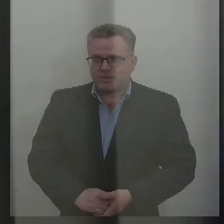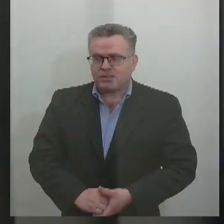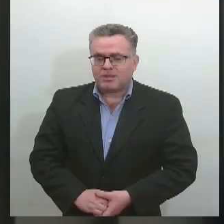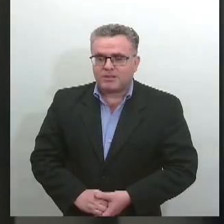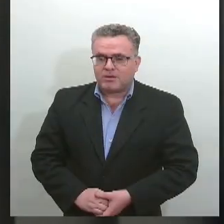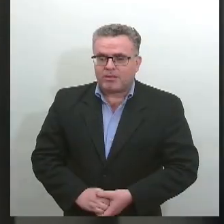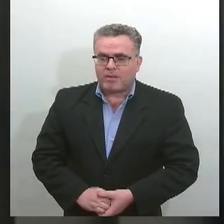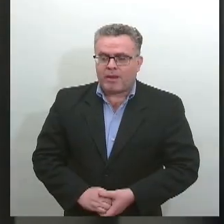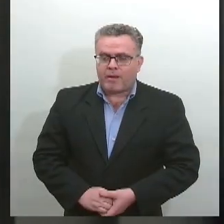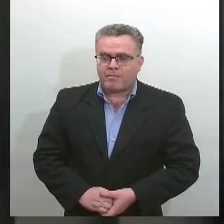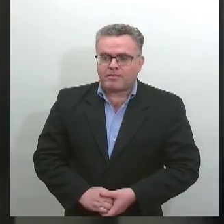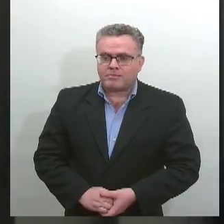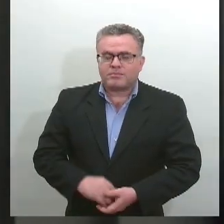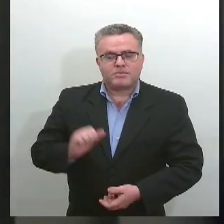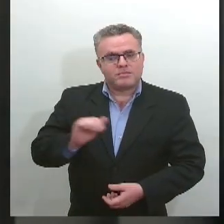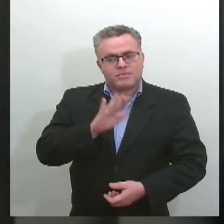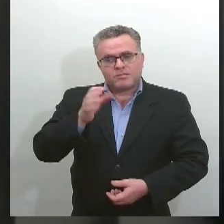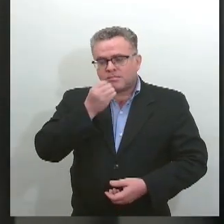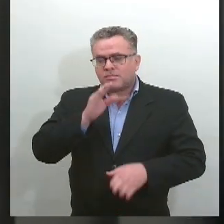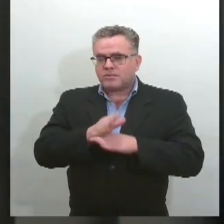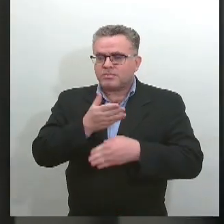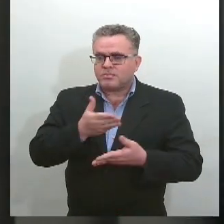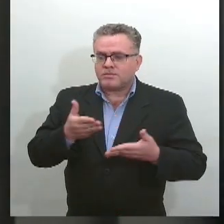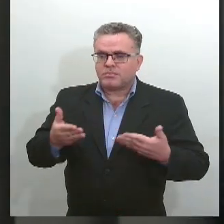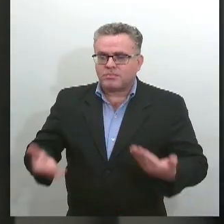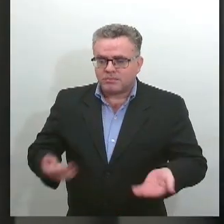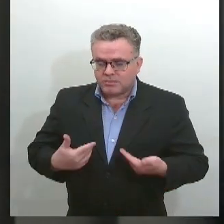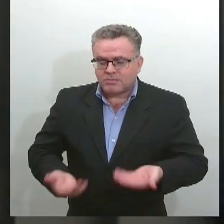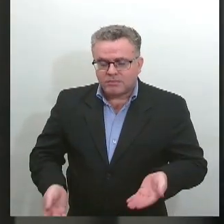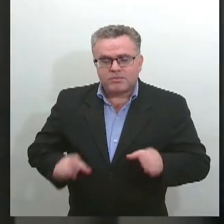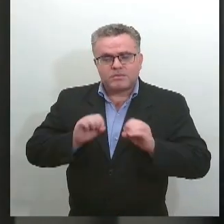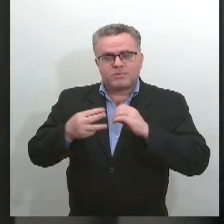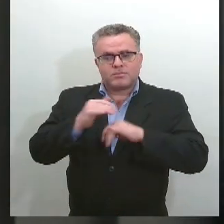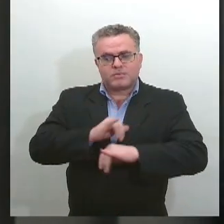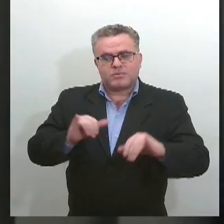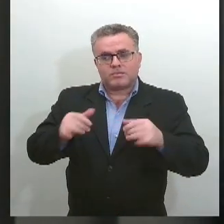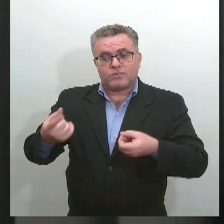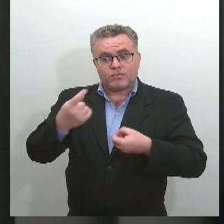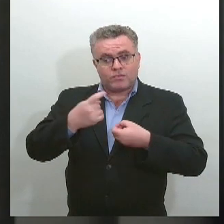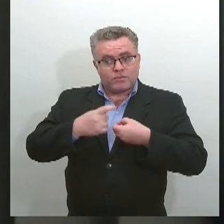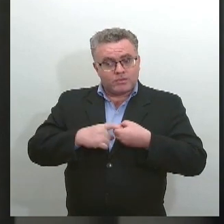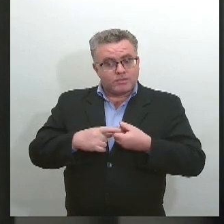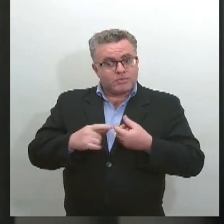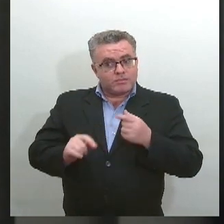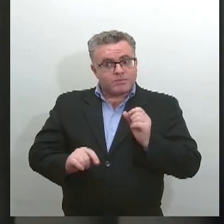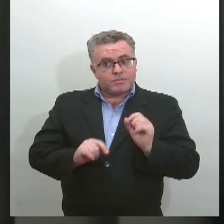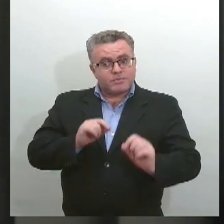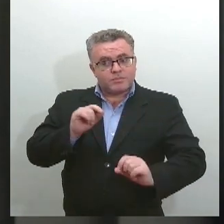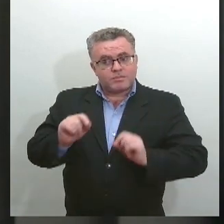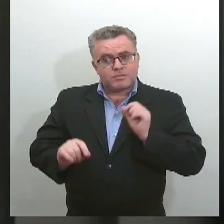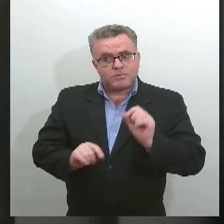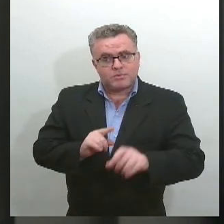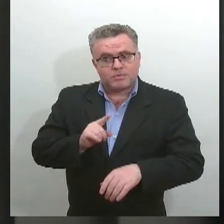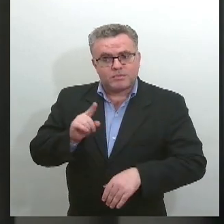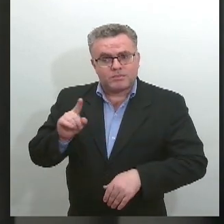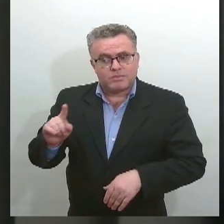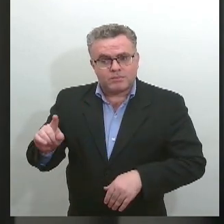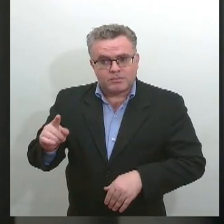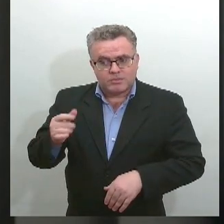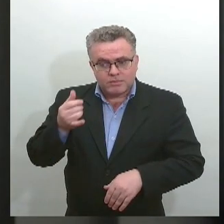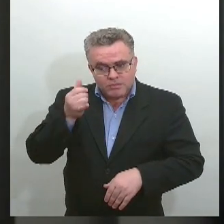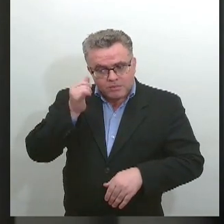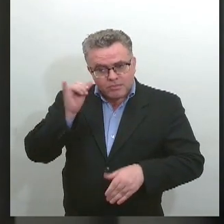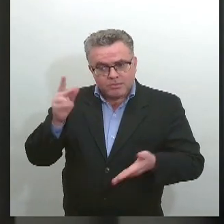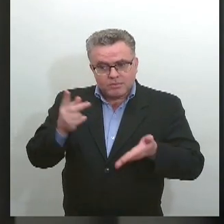Olá, boa tarde. O Informativo TVLS está de volta. E olha, o Comitê Estadual de Prevenção à Mortalidade Materno-Infantil e